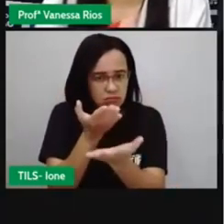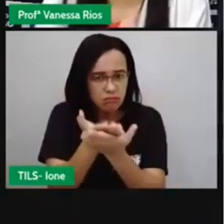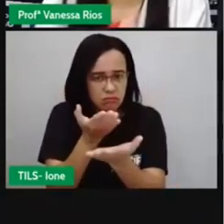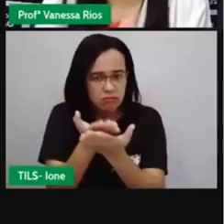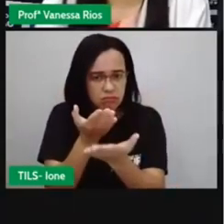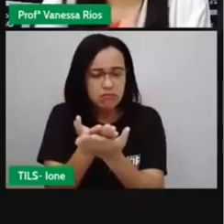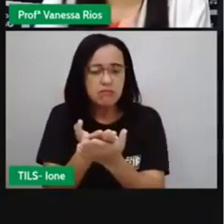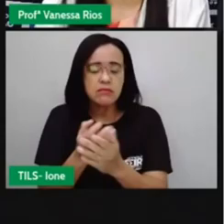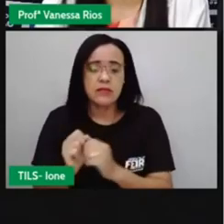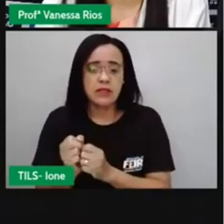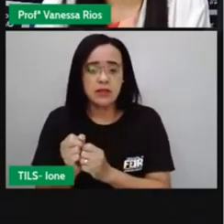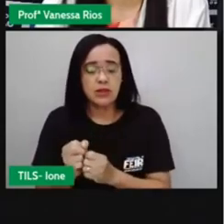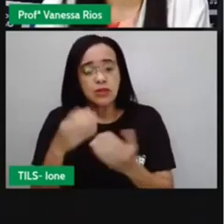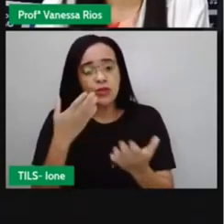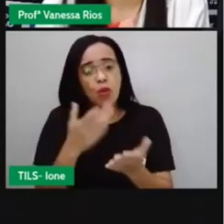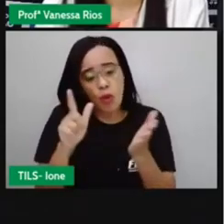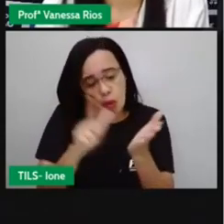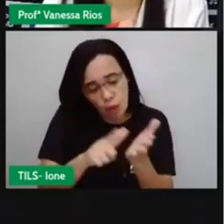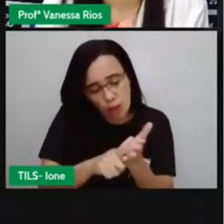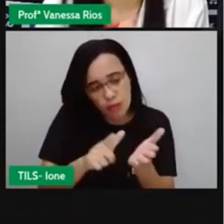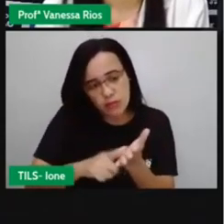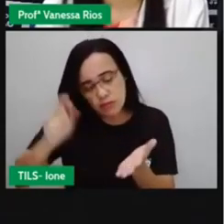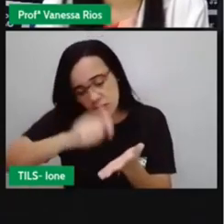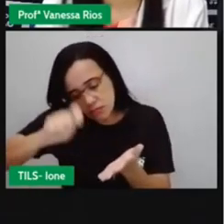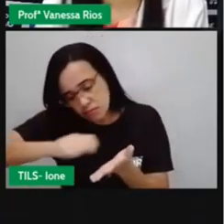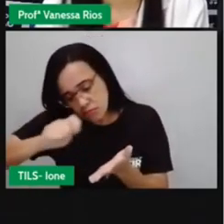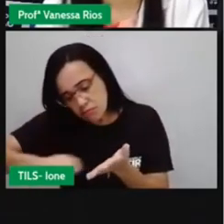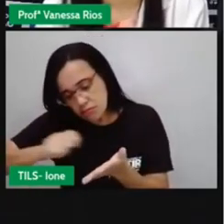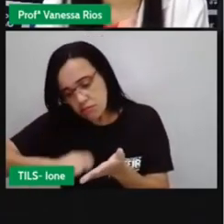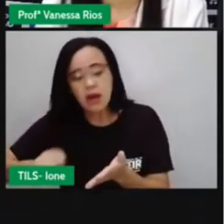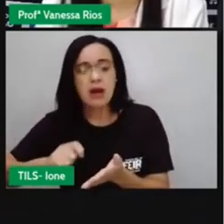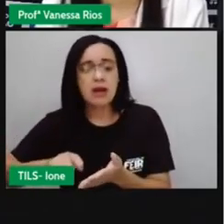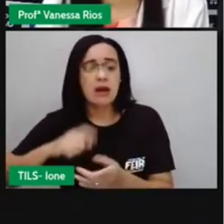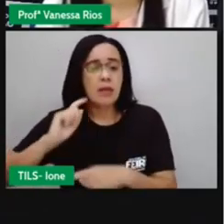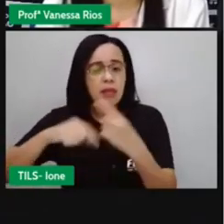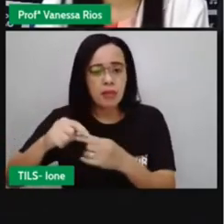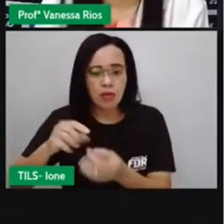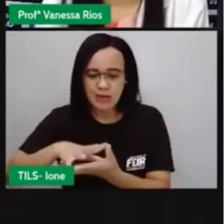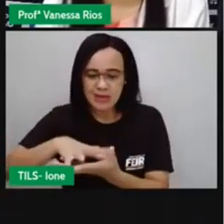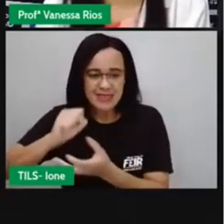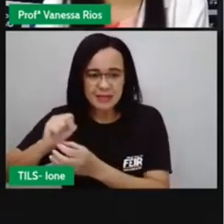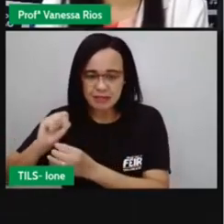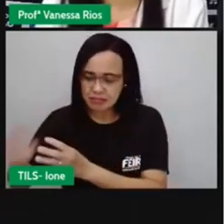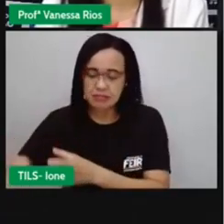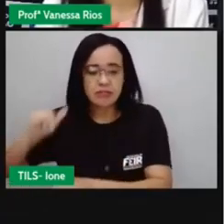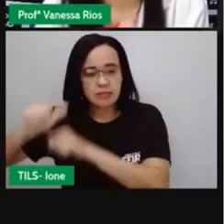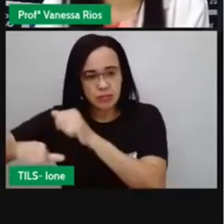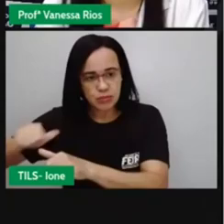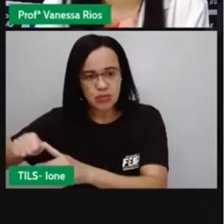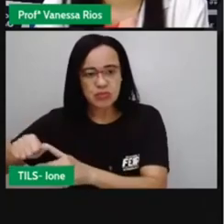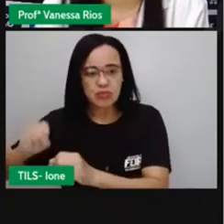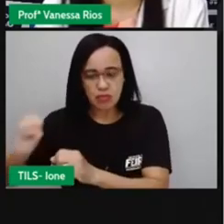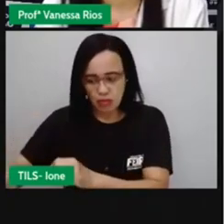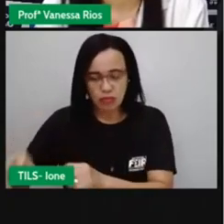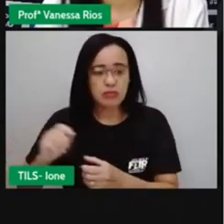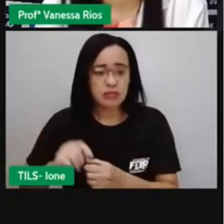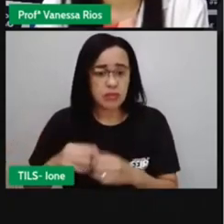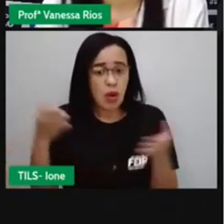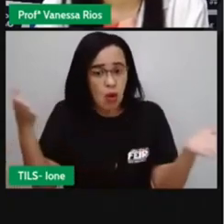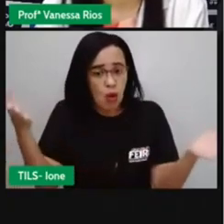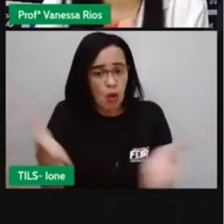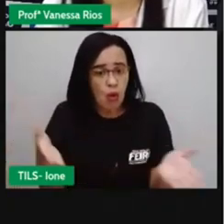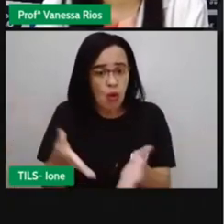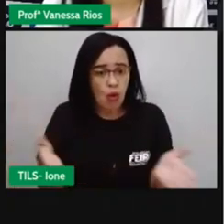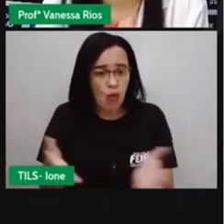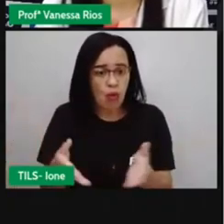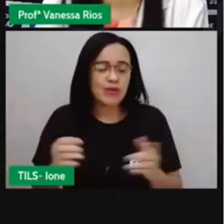esboço. O cartoon é considerado um modo de comédia e até hoje conserva o seu